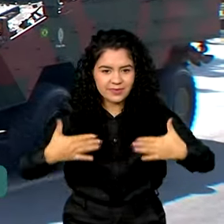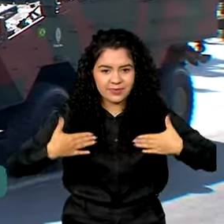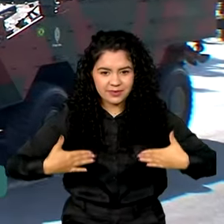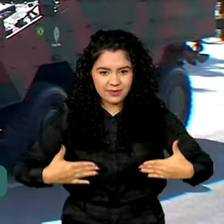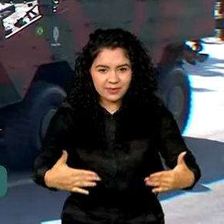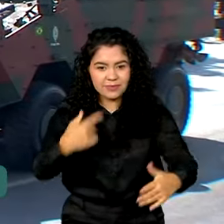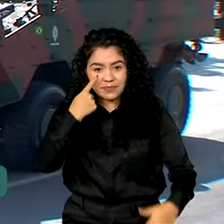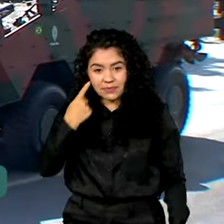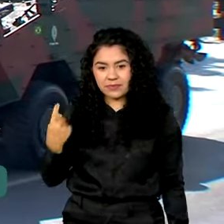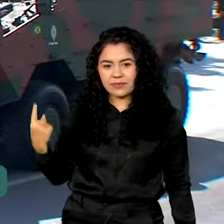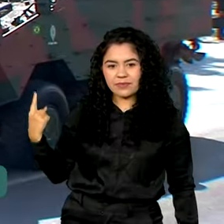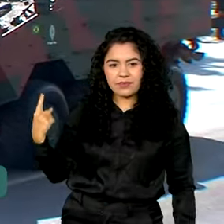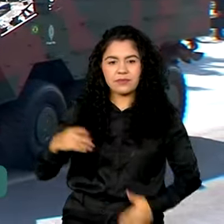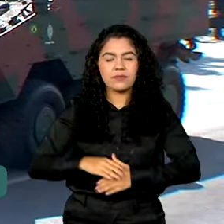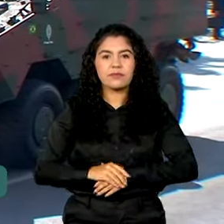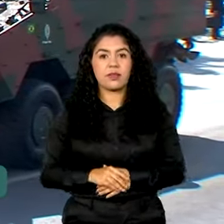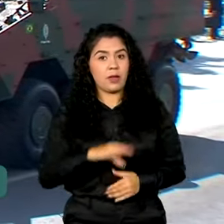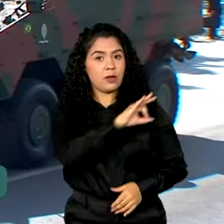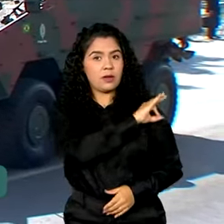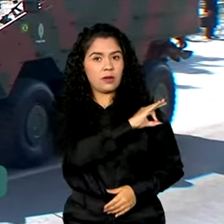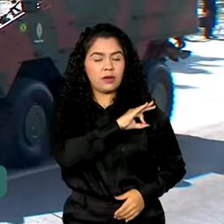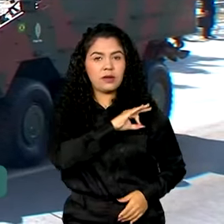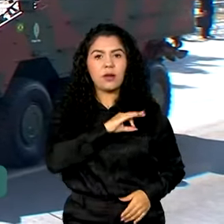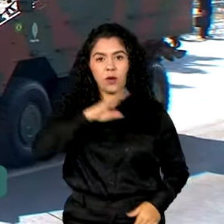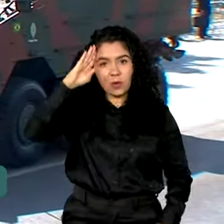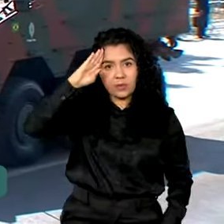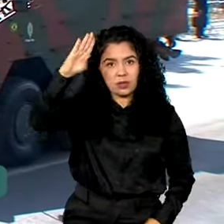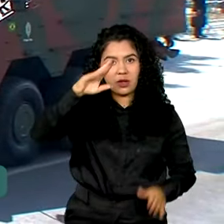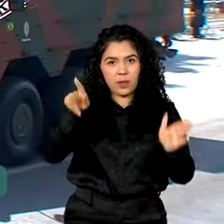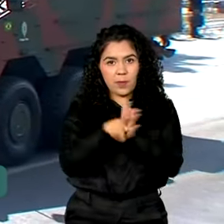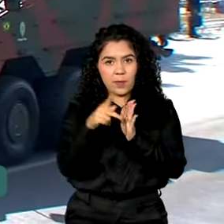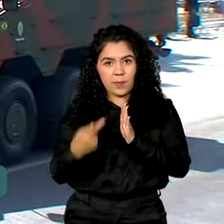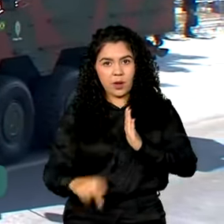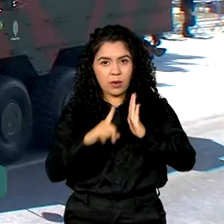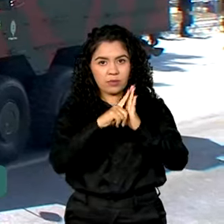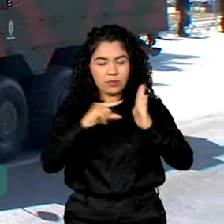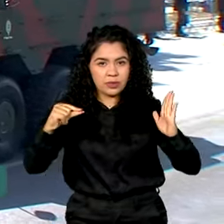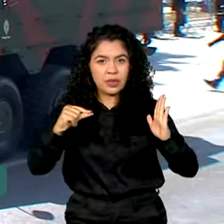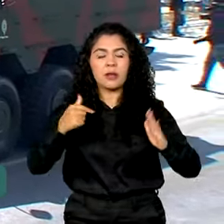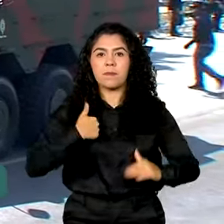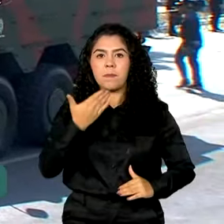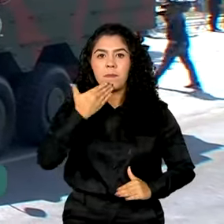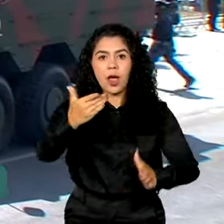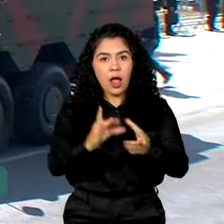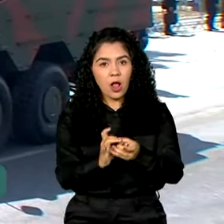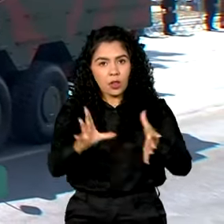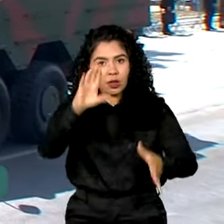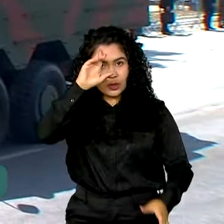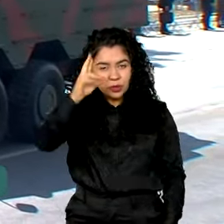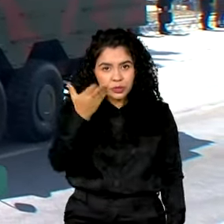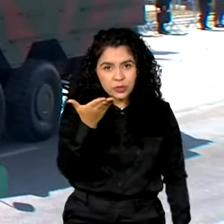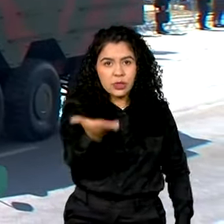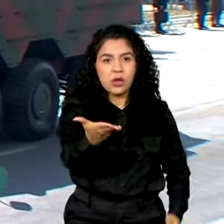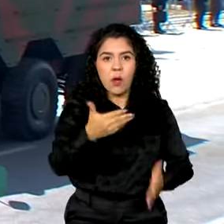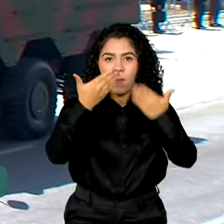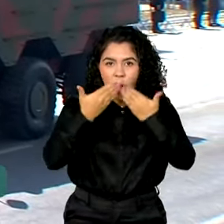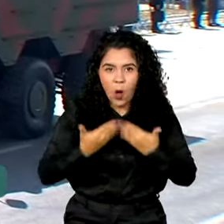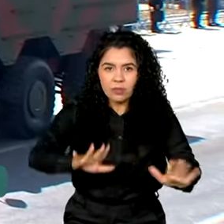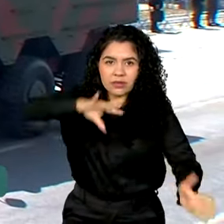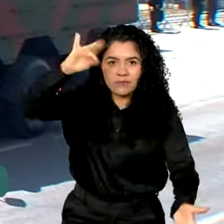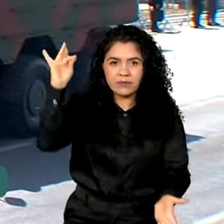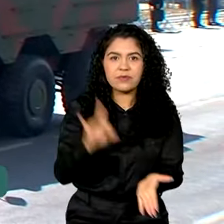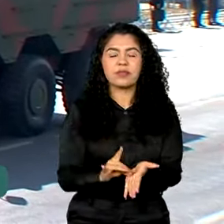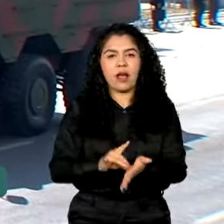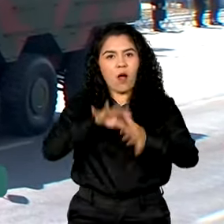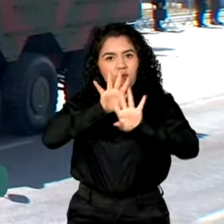Divisão Ricardo Piai Carmona, comandante militar do Planalto, solicito permissão à Vossa Excelência para dar início ao desfile